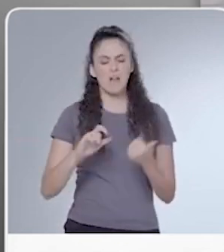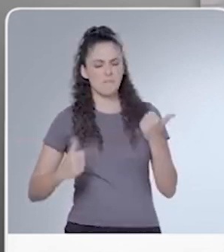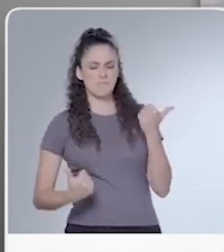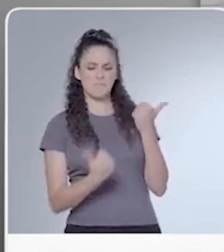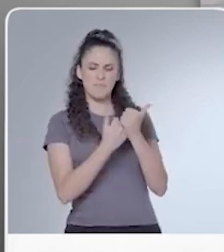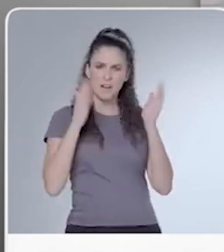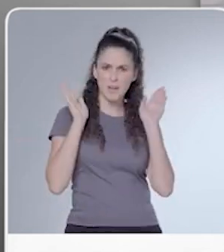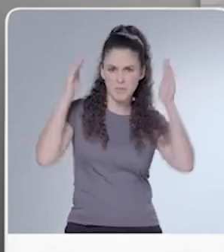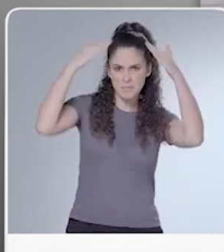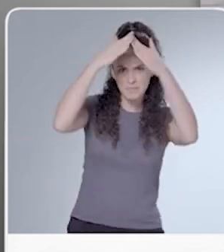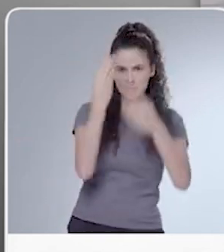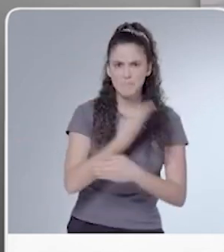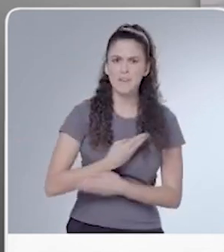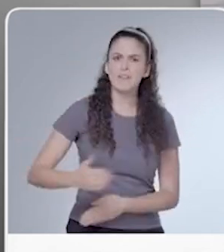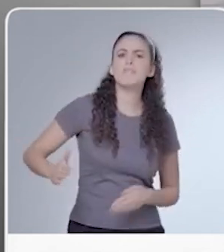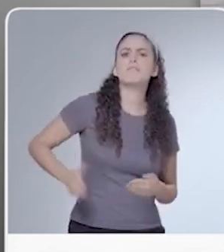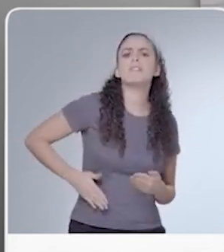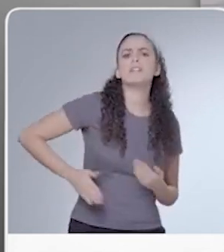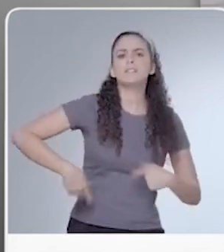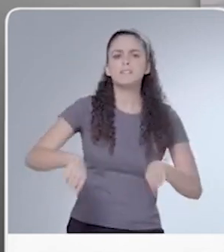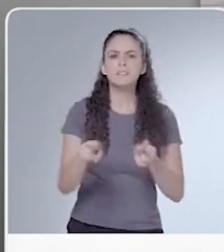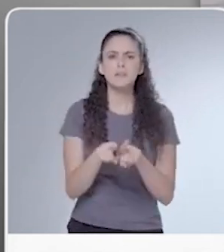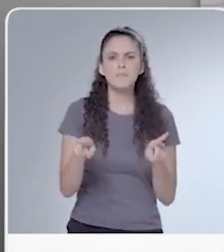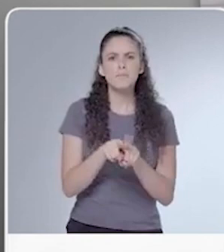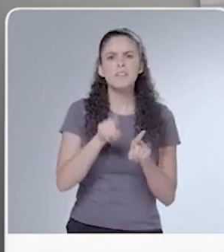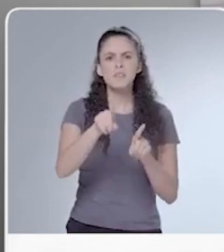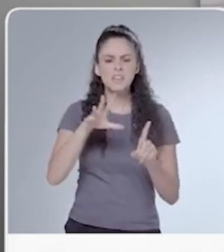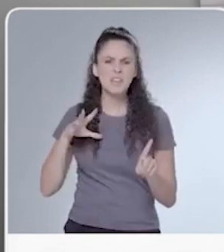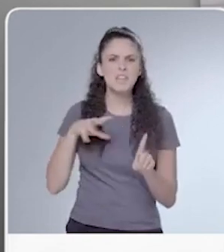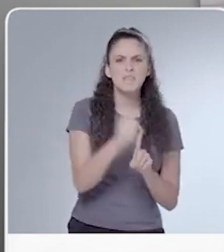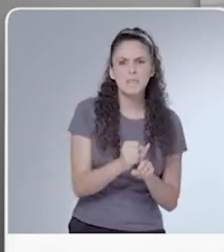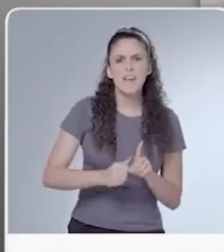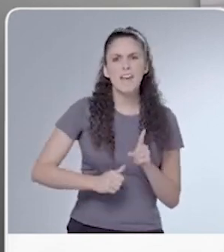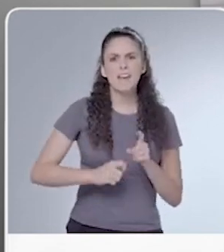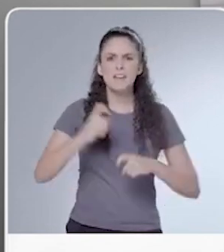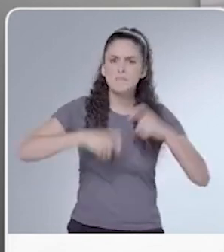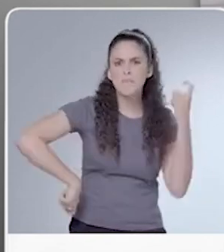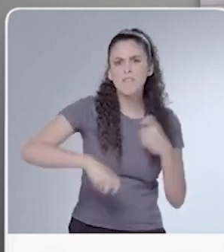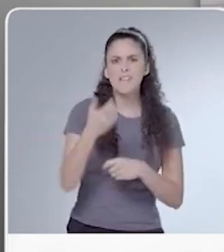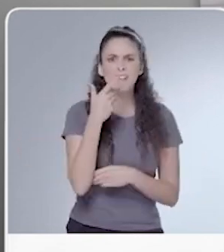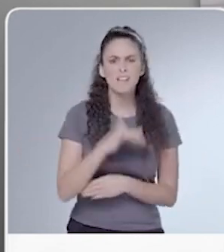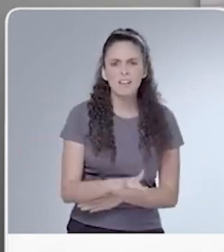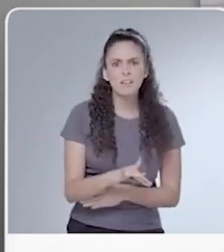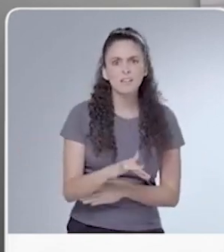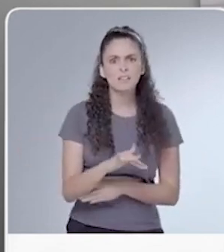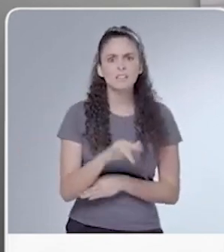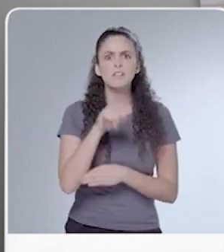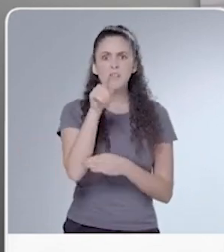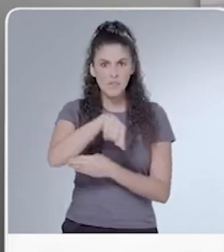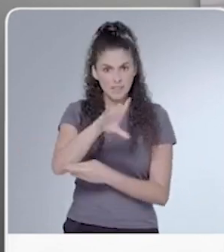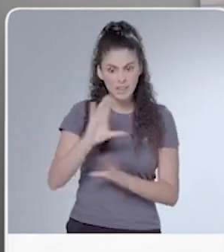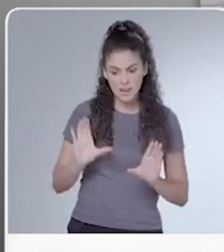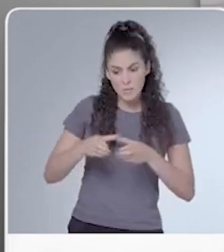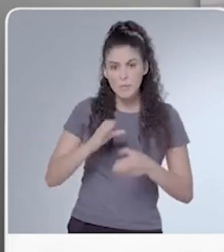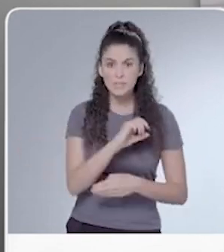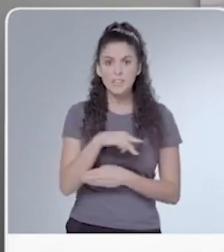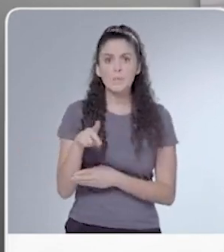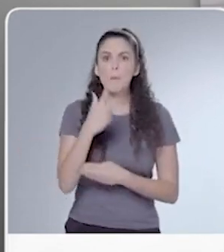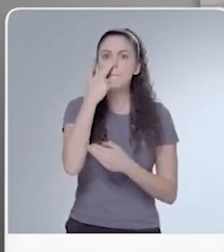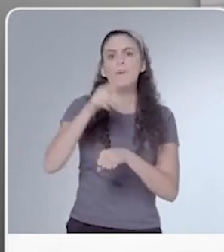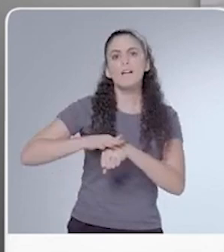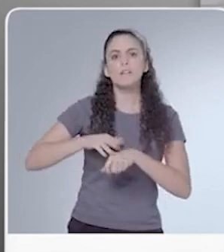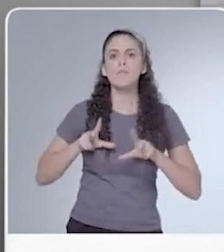Papa vagabundo também. Seus pedófilos safados, a CNBB é um câncer,